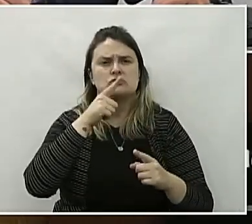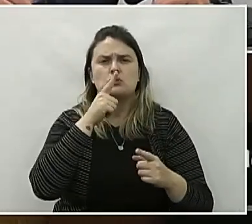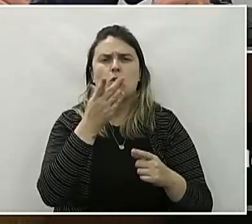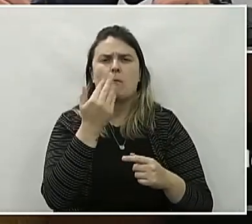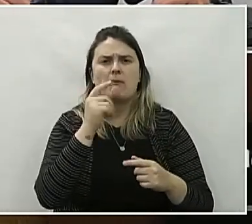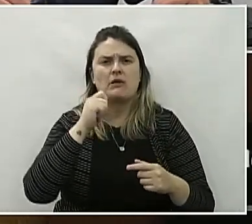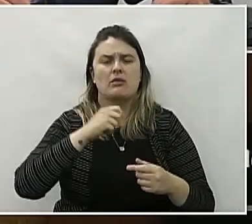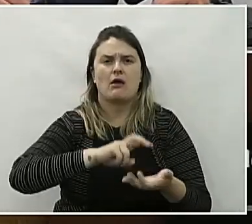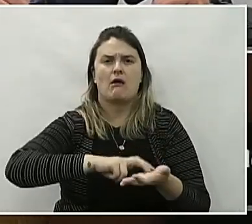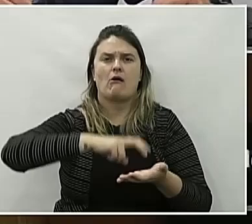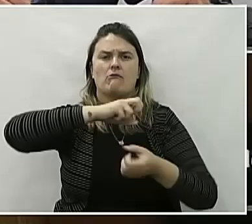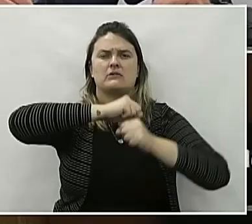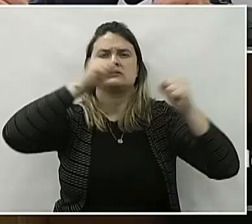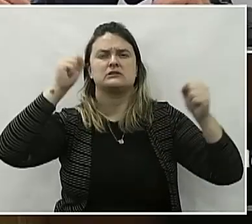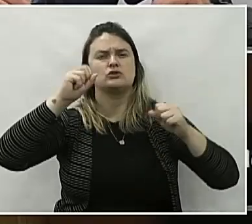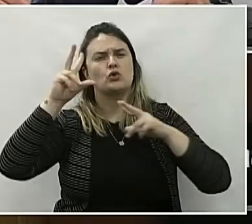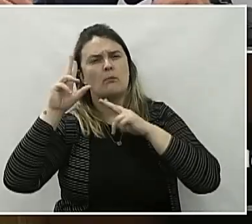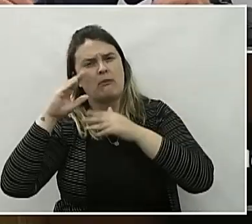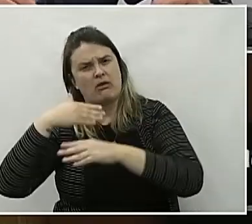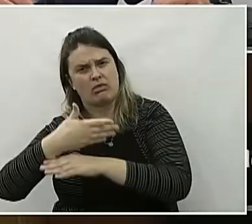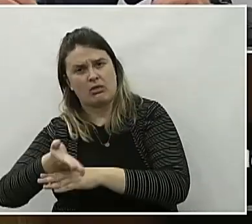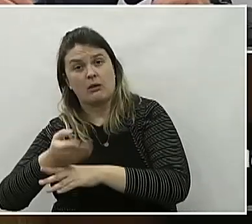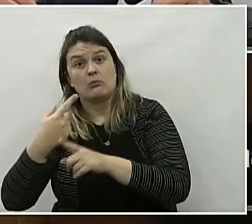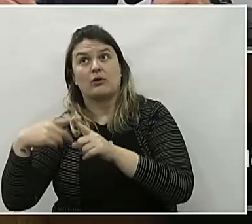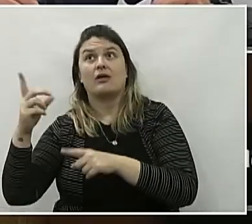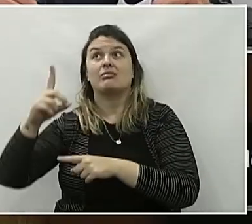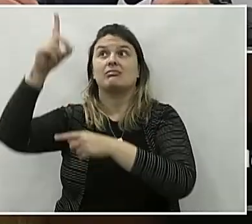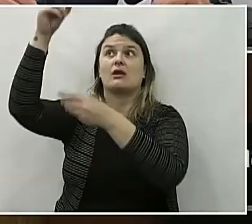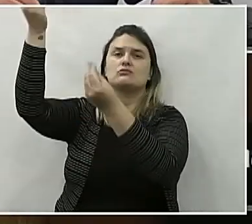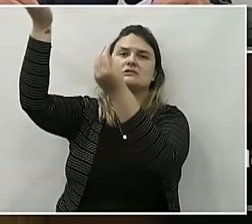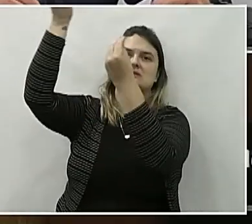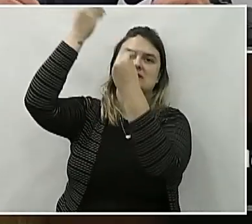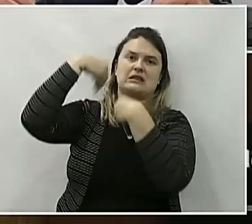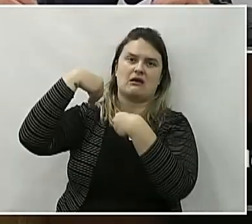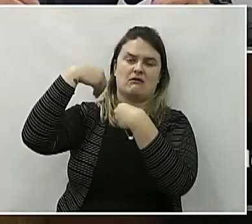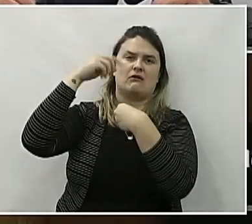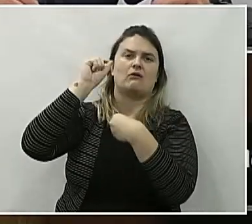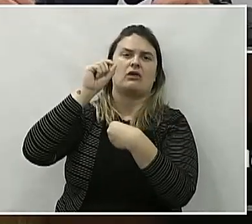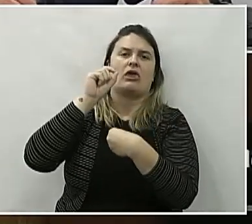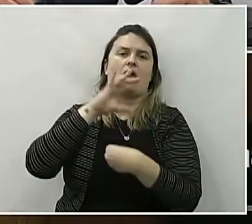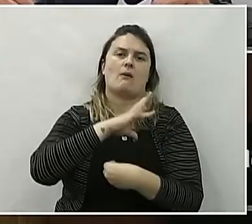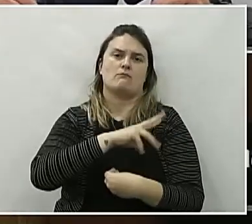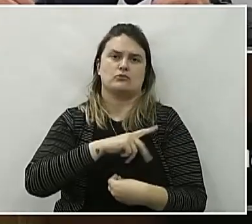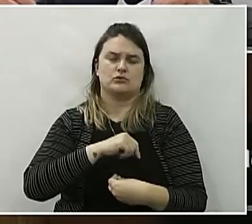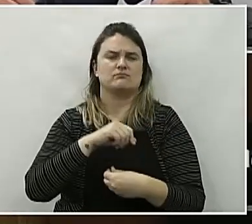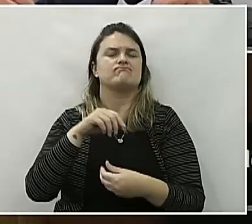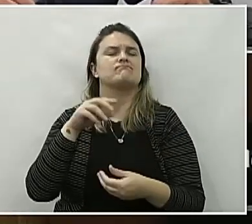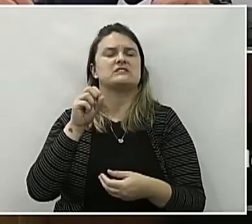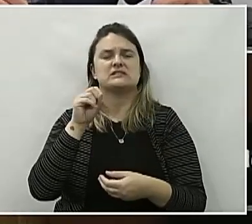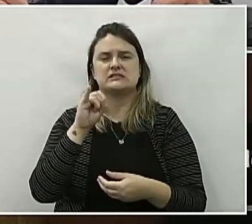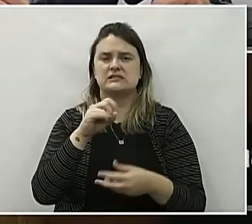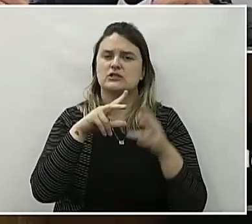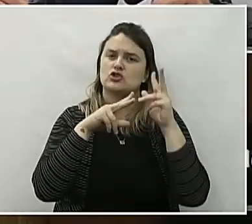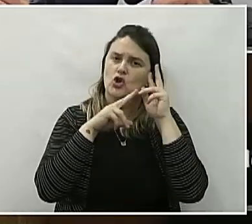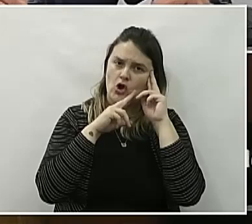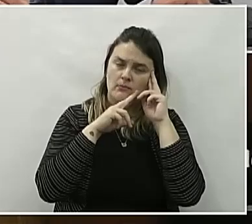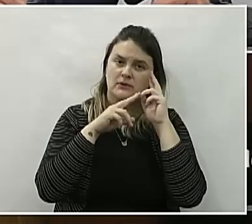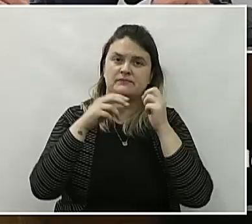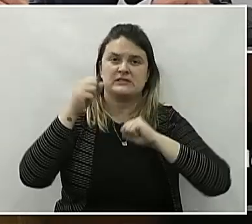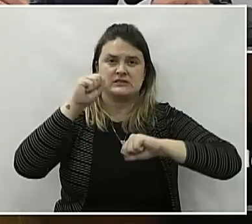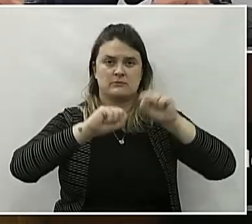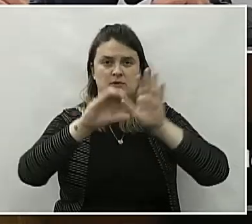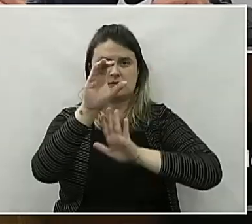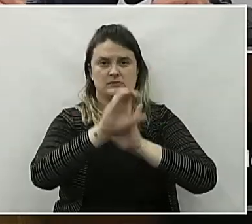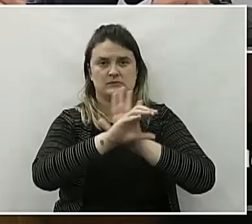levantando cedo e deitando tarde. Pois é Deus quem dá o sustento aos que Ele ama, mesmo quando estão dormindo. Salmos,